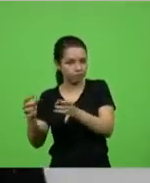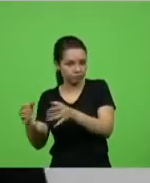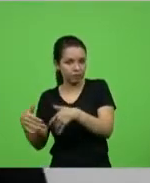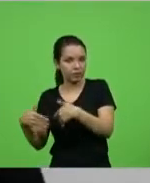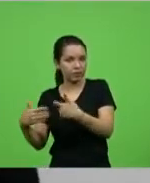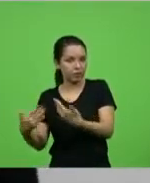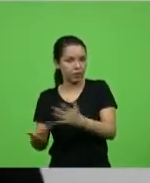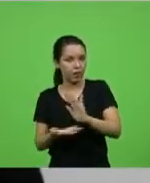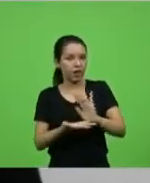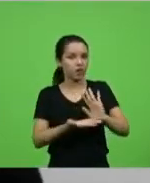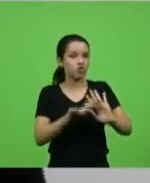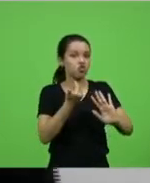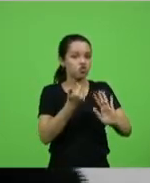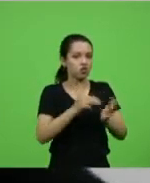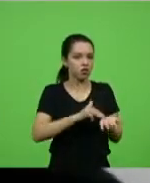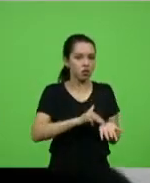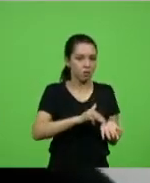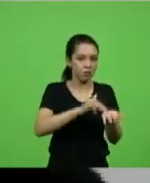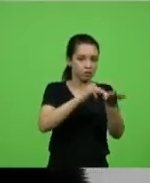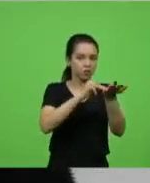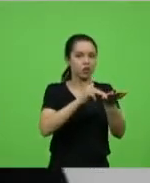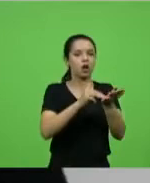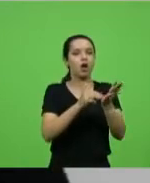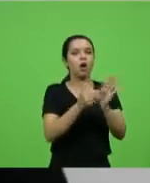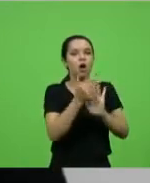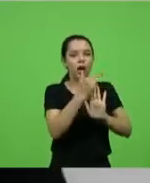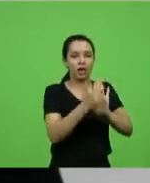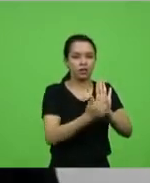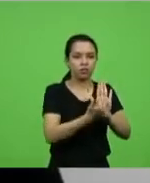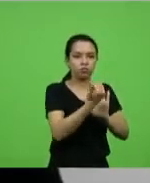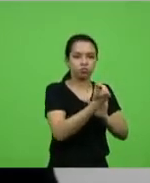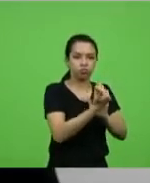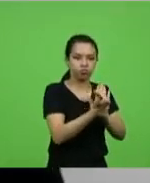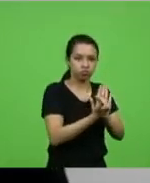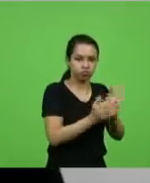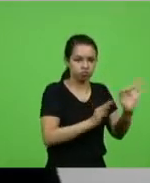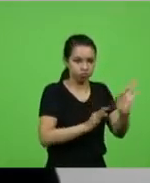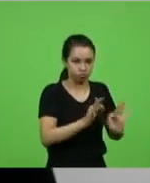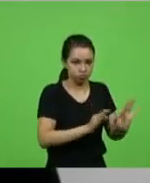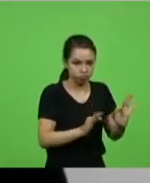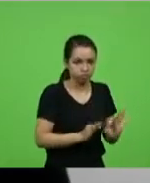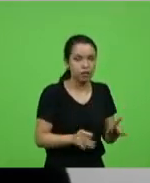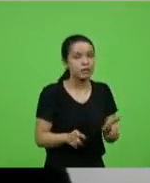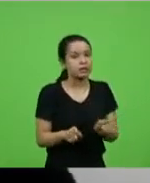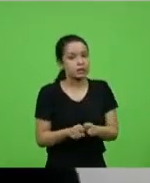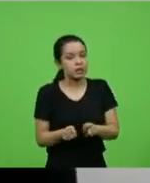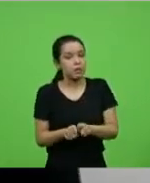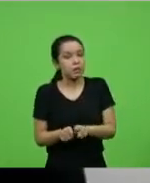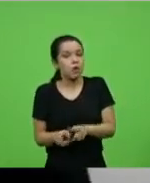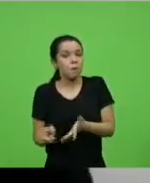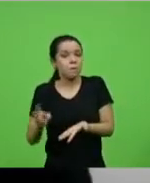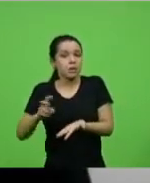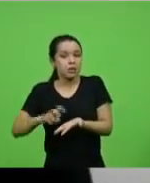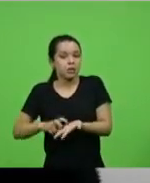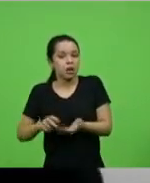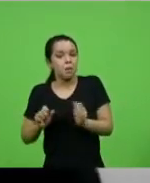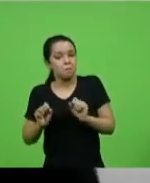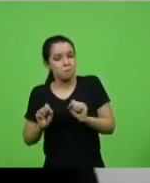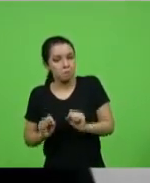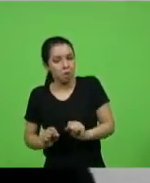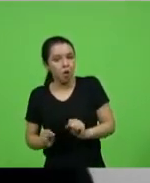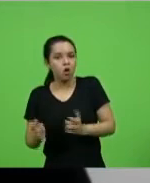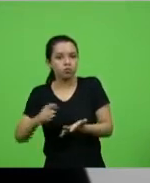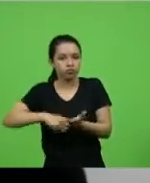só para acertar essa redação, e faço questão ao deputado Márcio também, como falamos hoje de manhã, de subscrever junto que